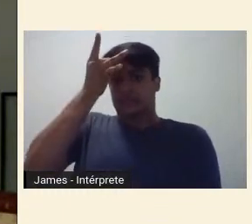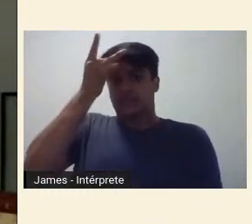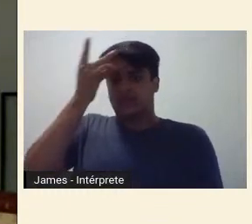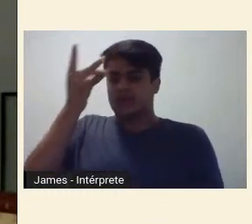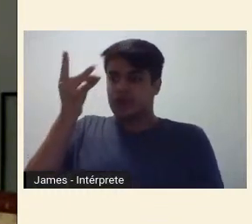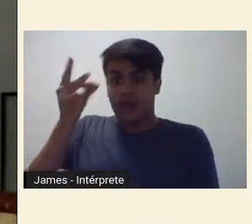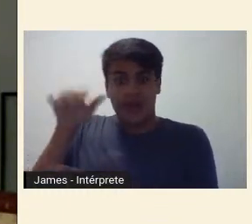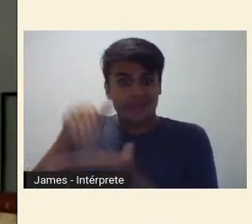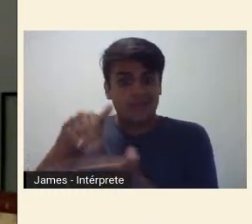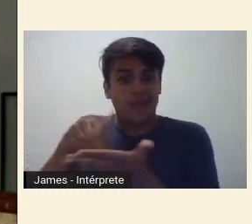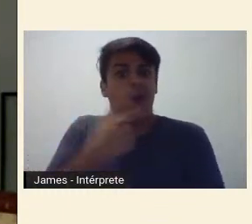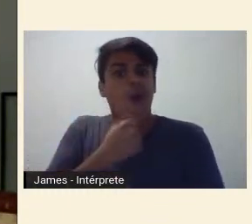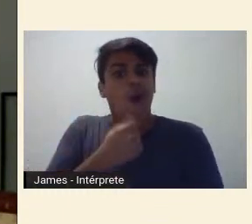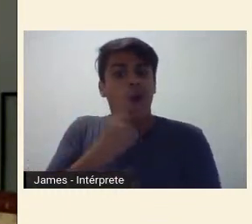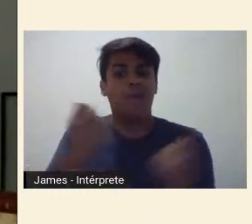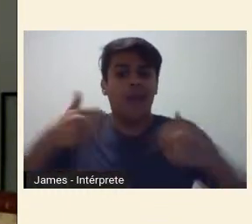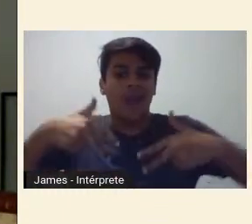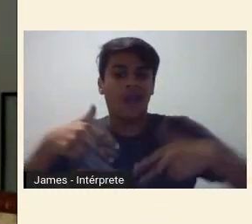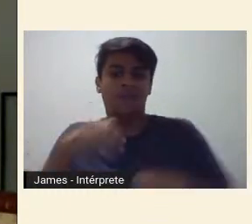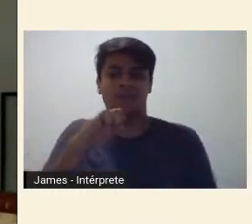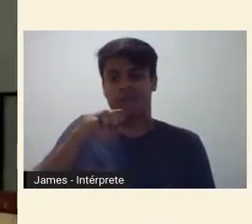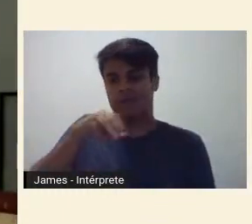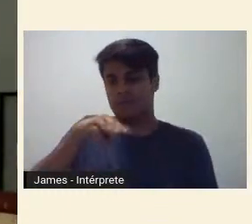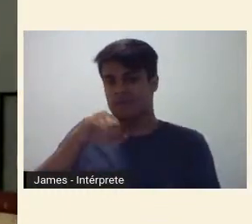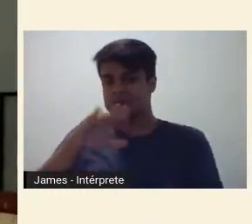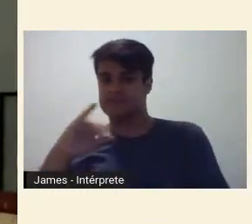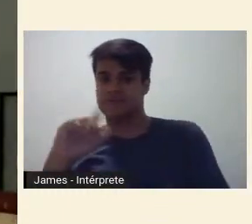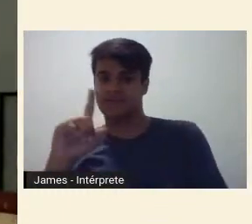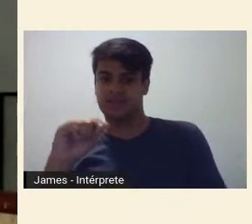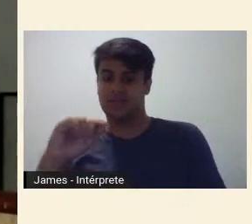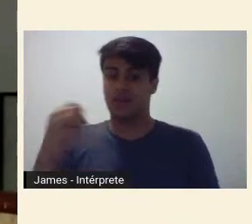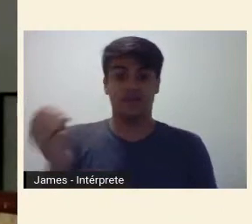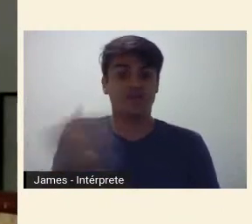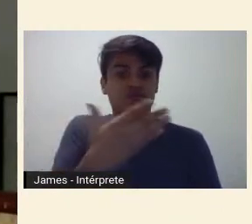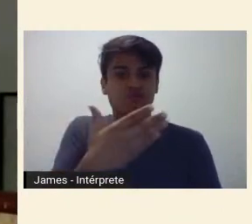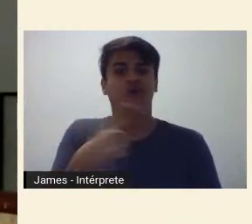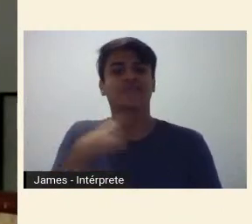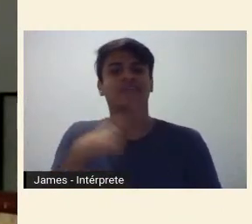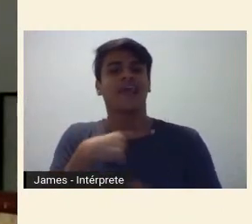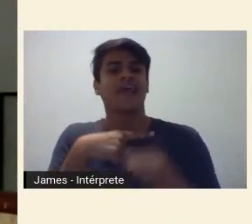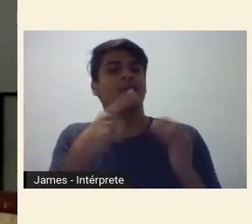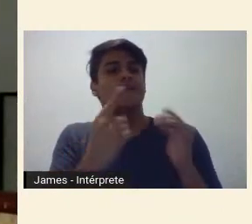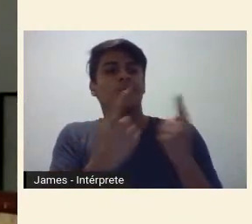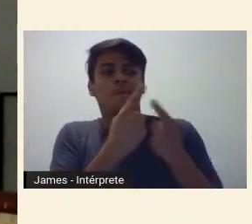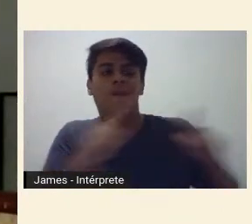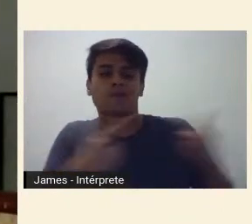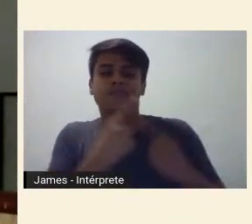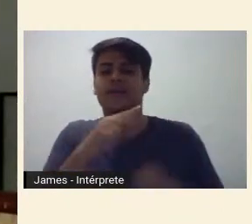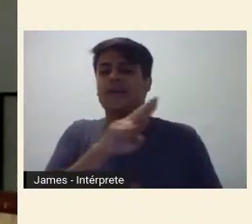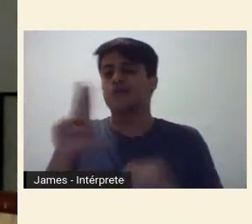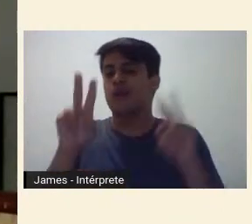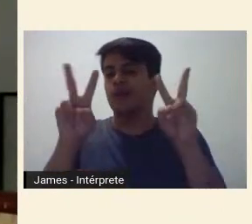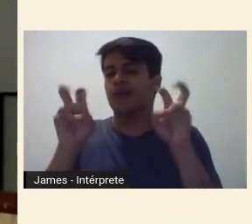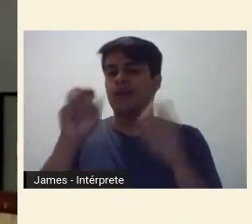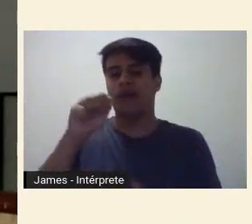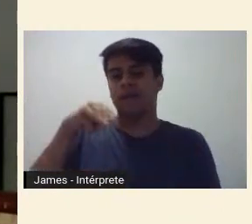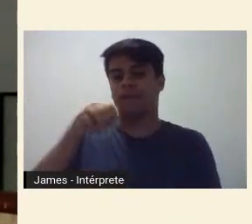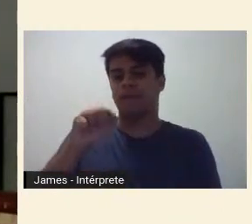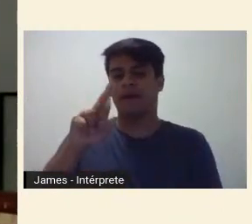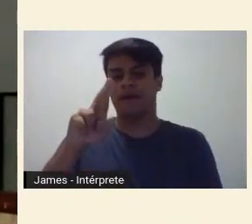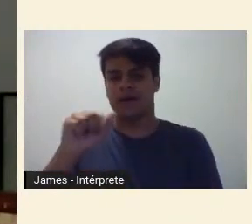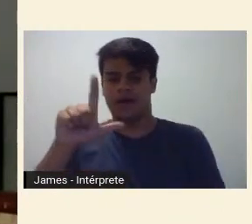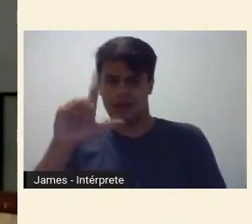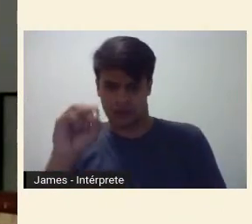desejar fazer o show de lançamento do seu disco amarelo no municipal, ato que é verbalizado pelo mesmo como uma espécie de